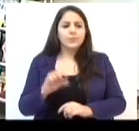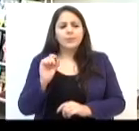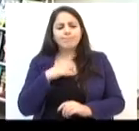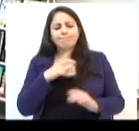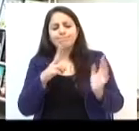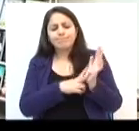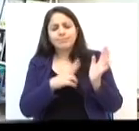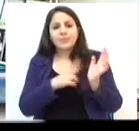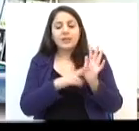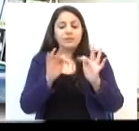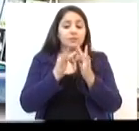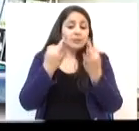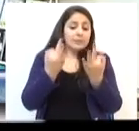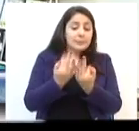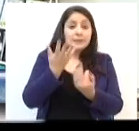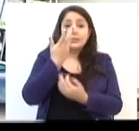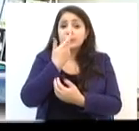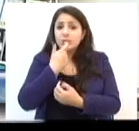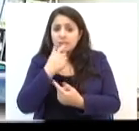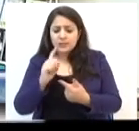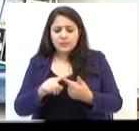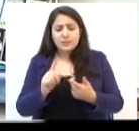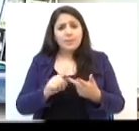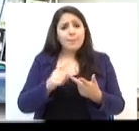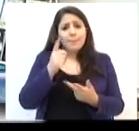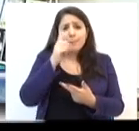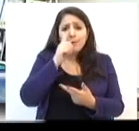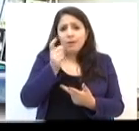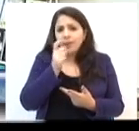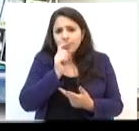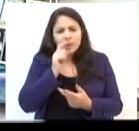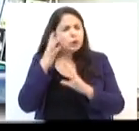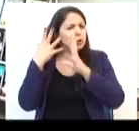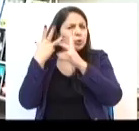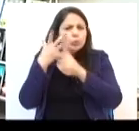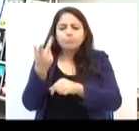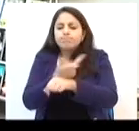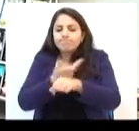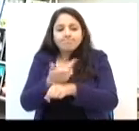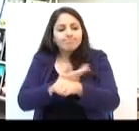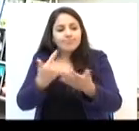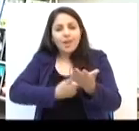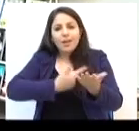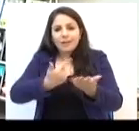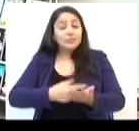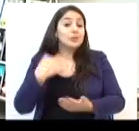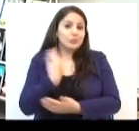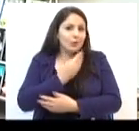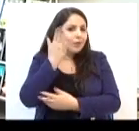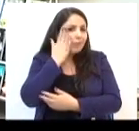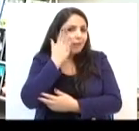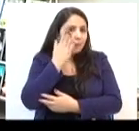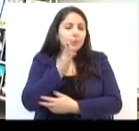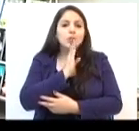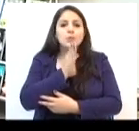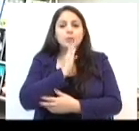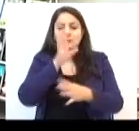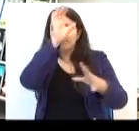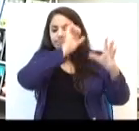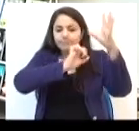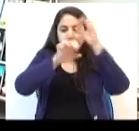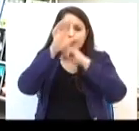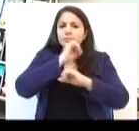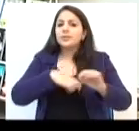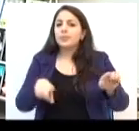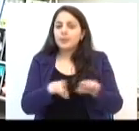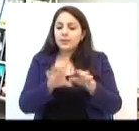chamou a atenção famílias, crianças, pais, mães, todos eles procurando livros. A gente sabe que o conhecimento,